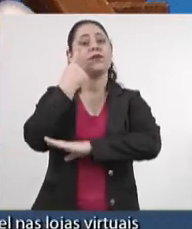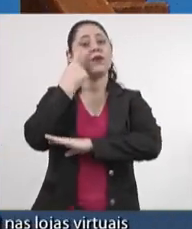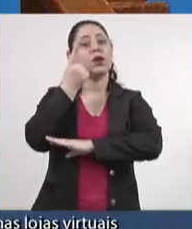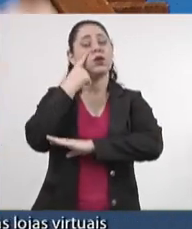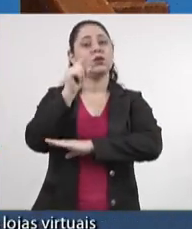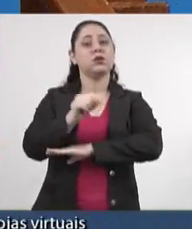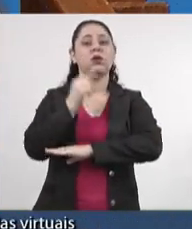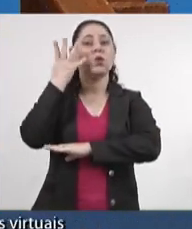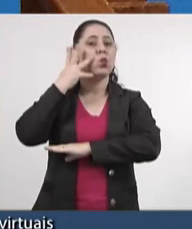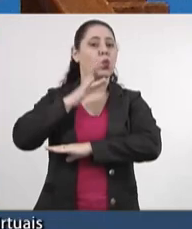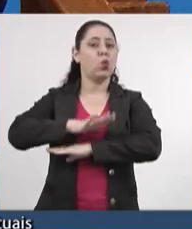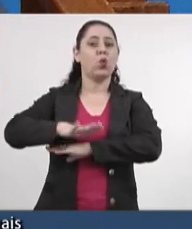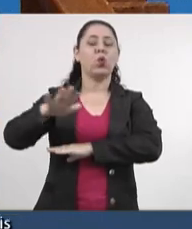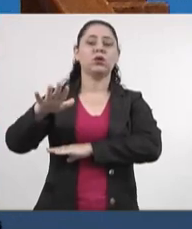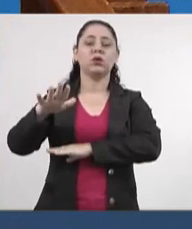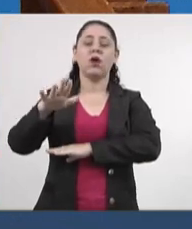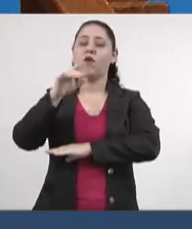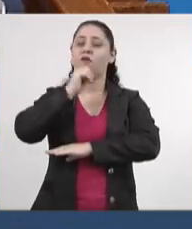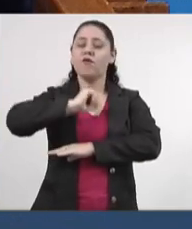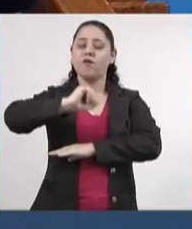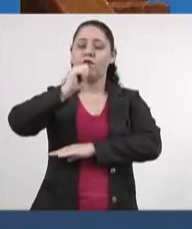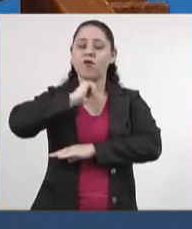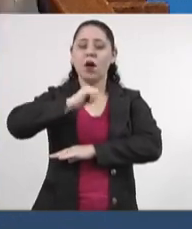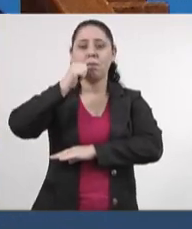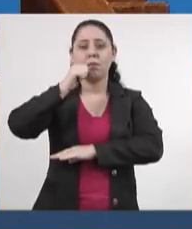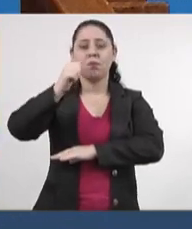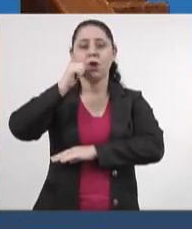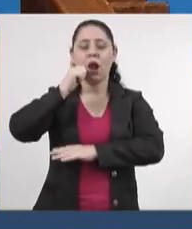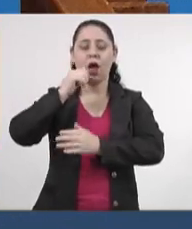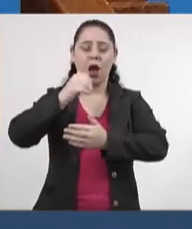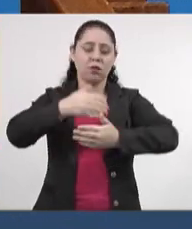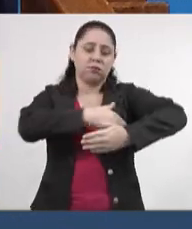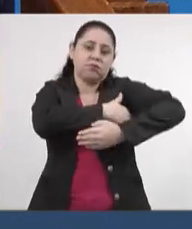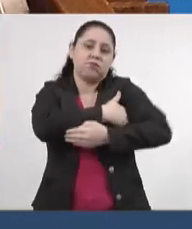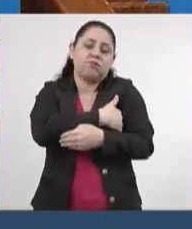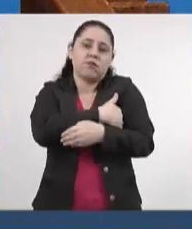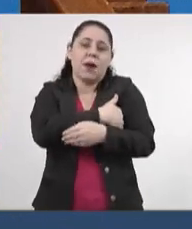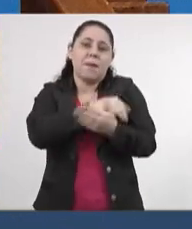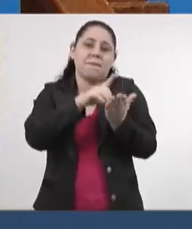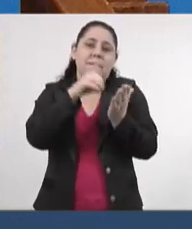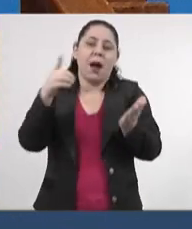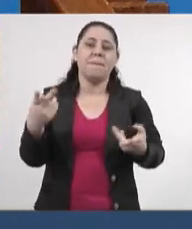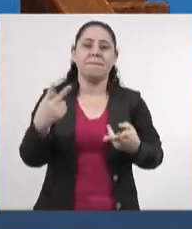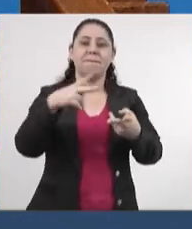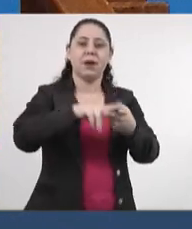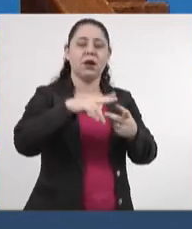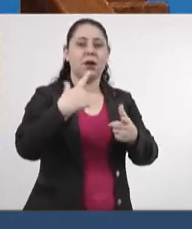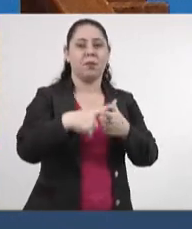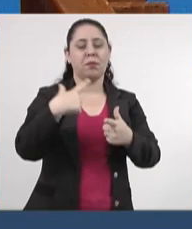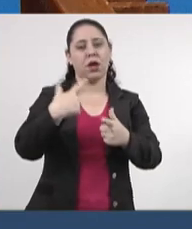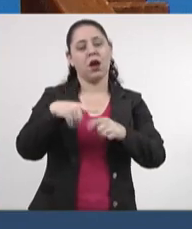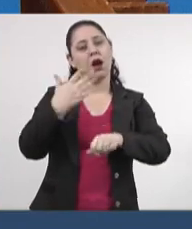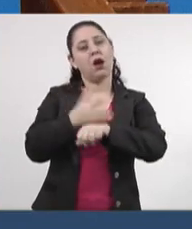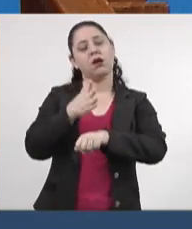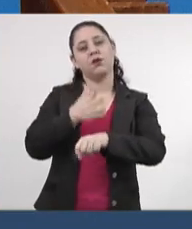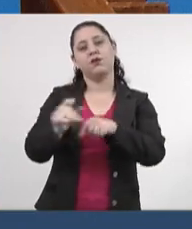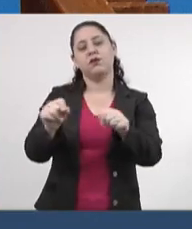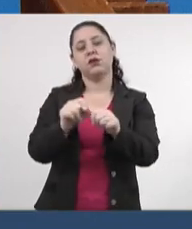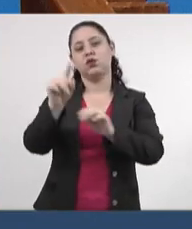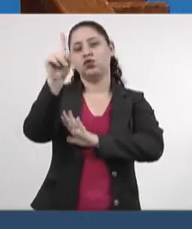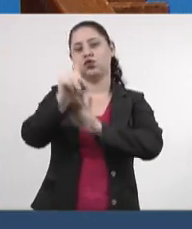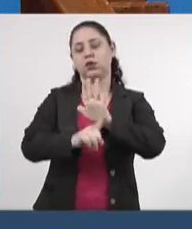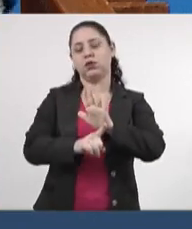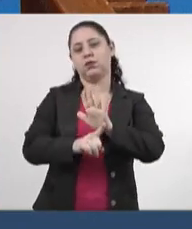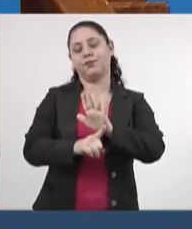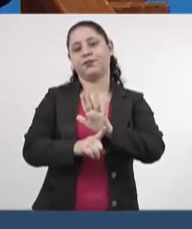crianças, senhoras idosas carregando Bíblia, sendo presas por exercerem o seu